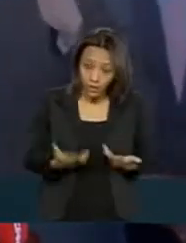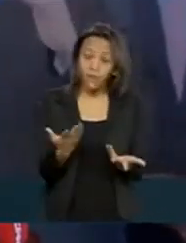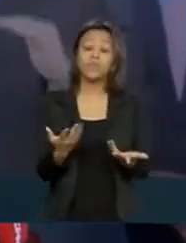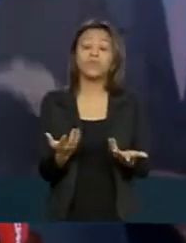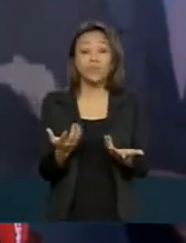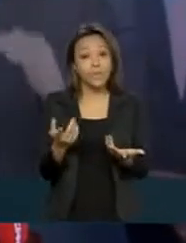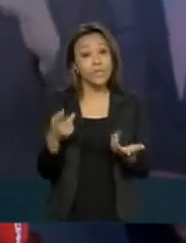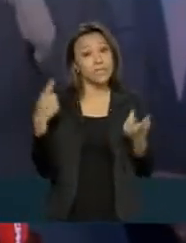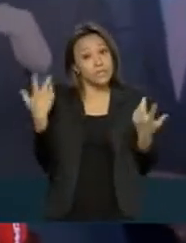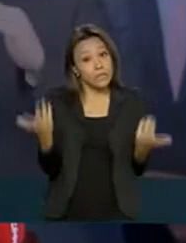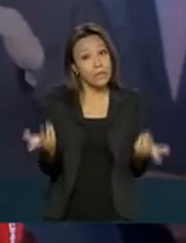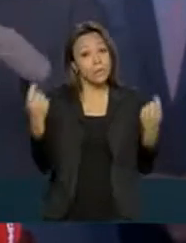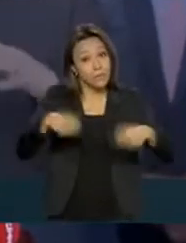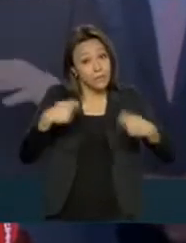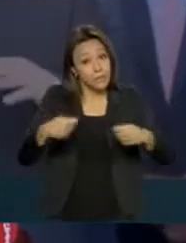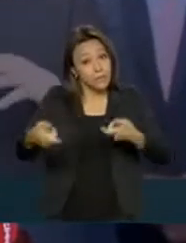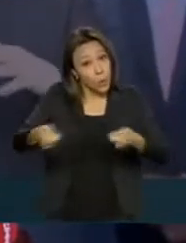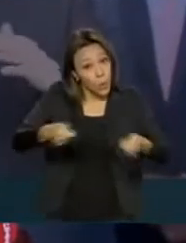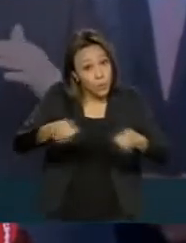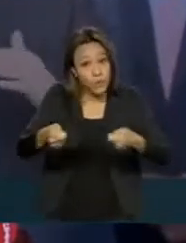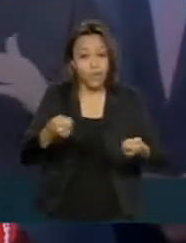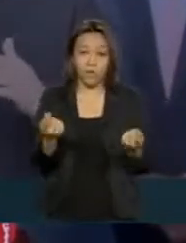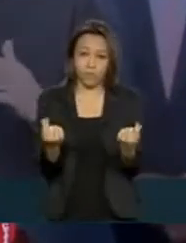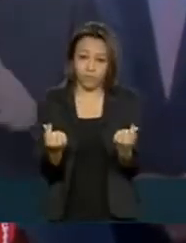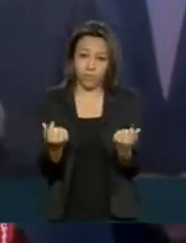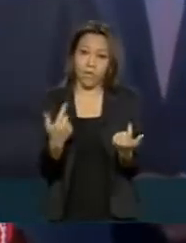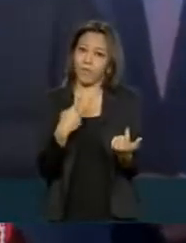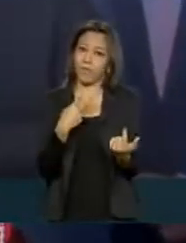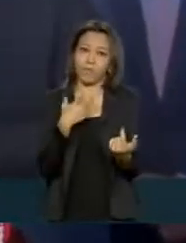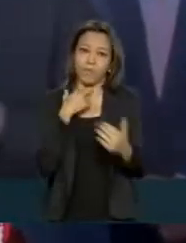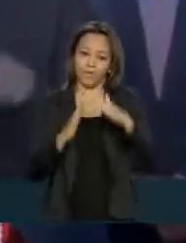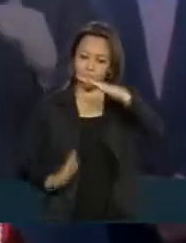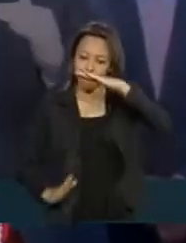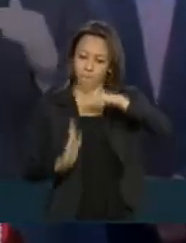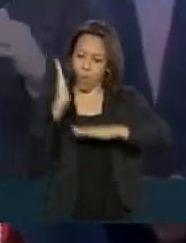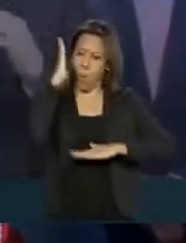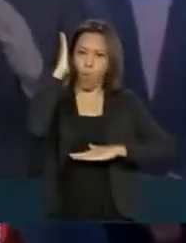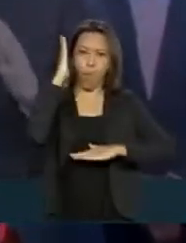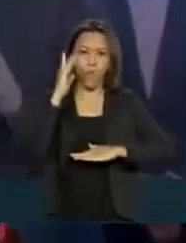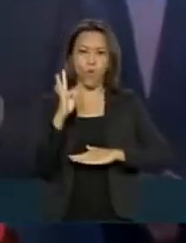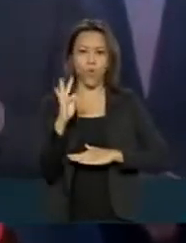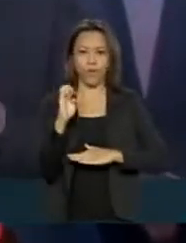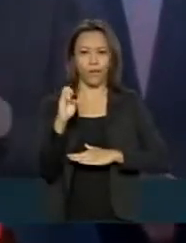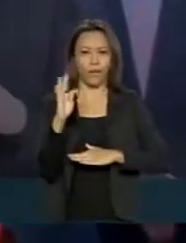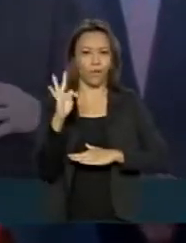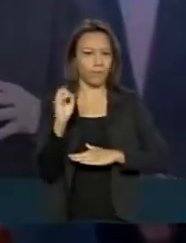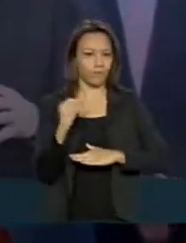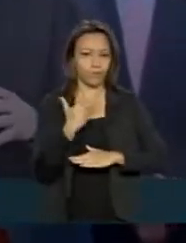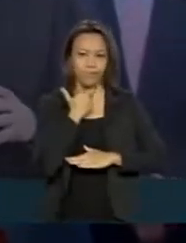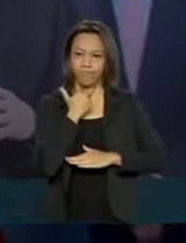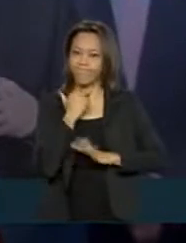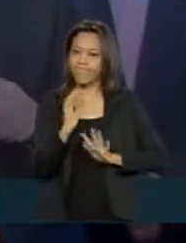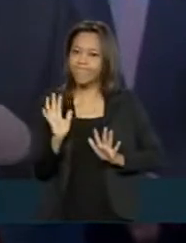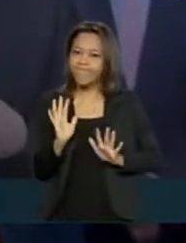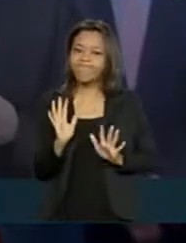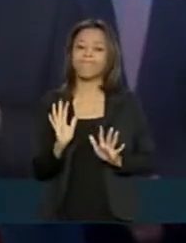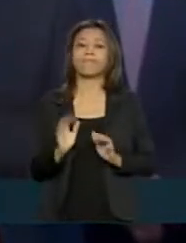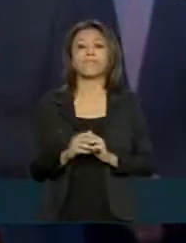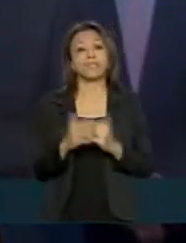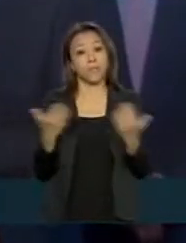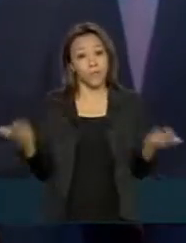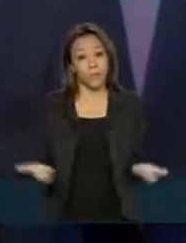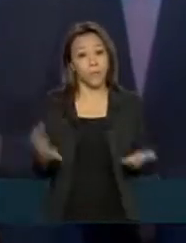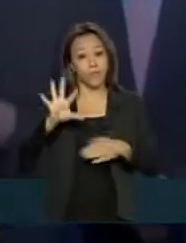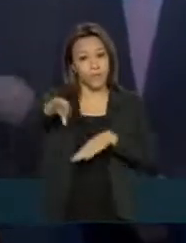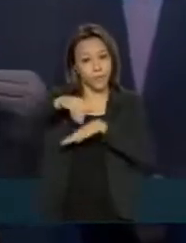gastos, porque o teto não pode subir e não pode ser furado. Então, o recado que